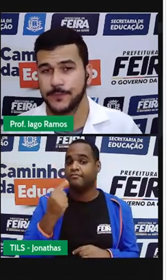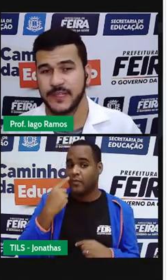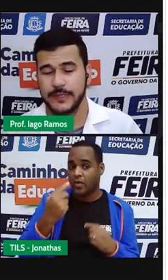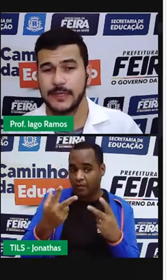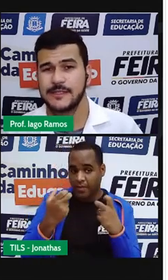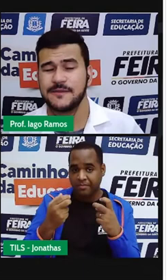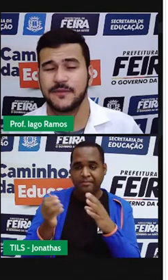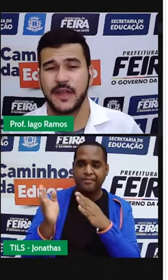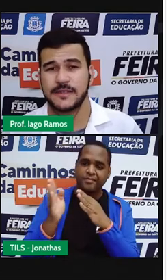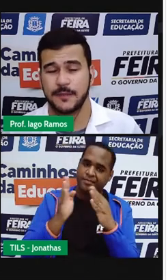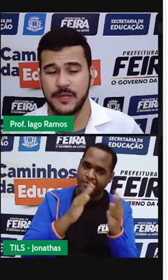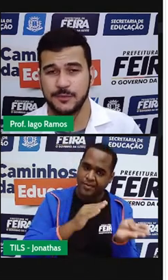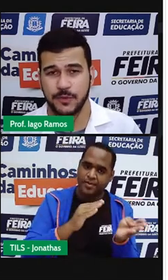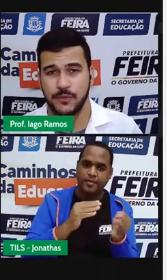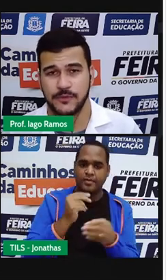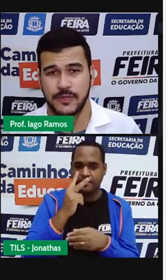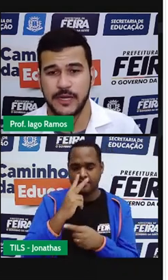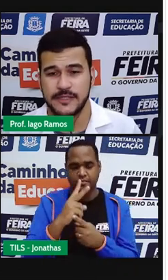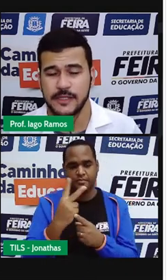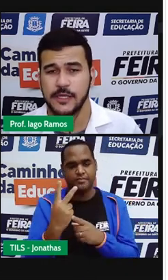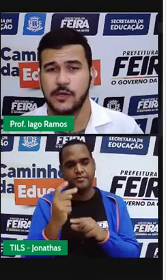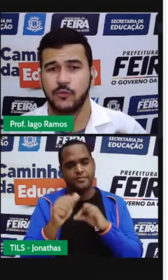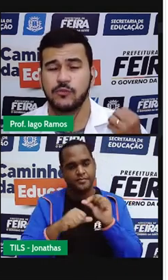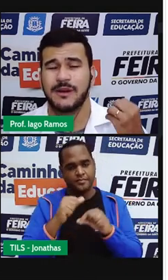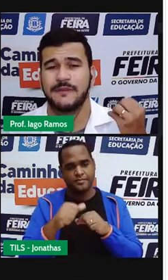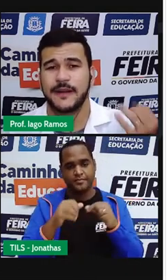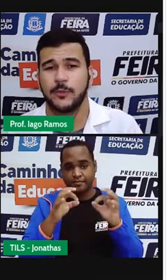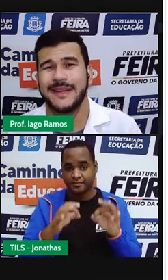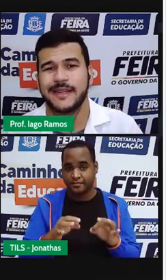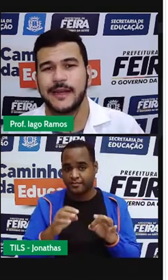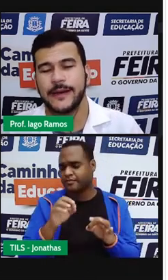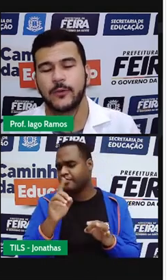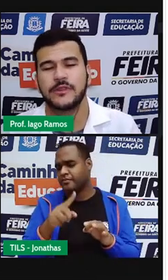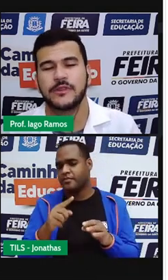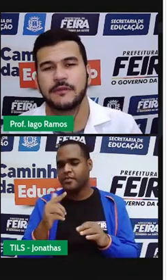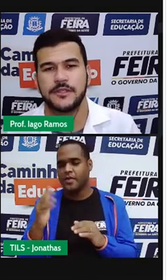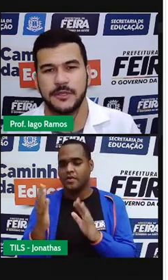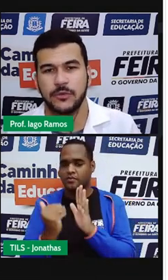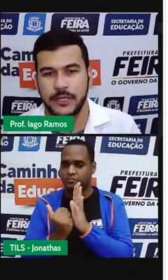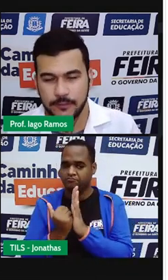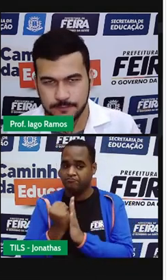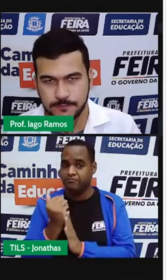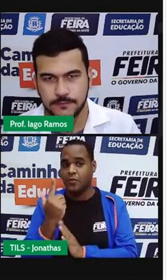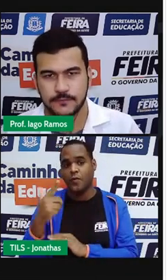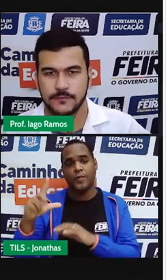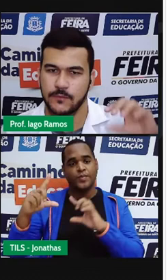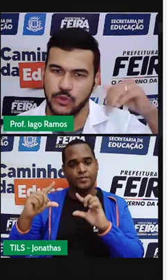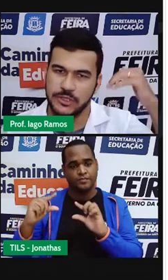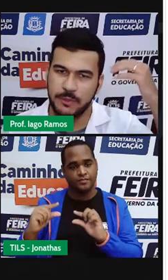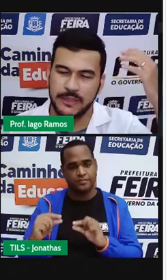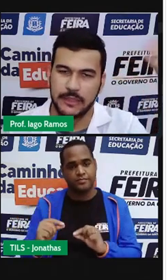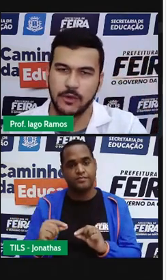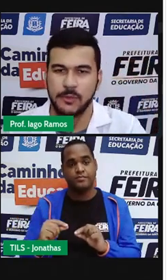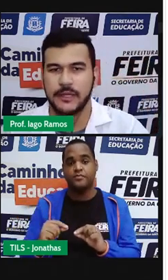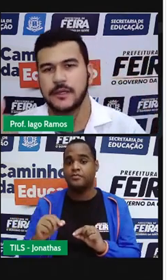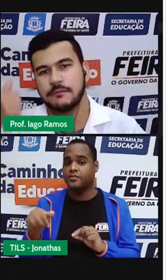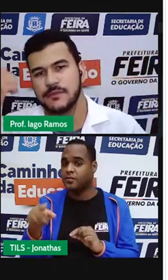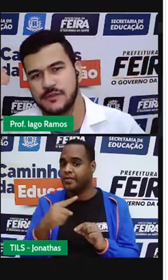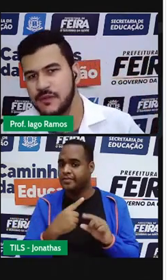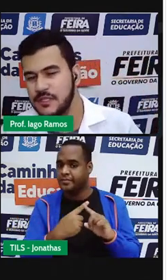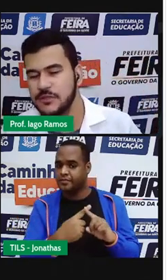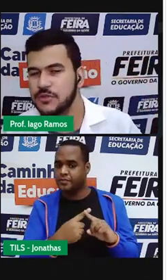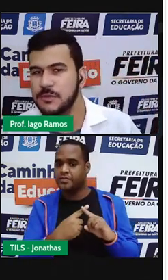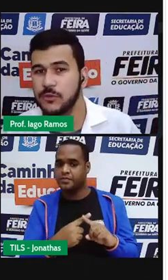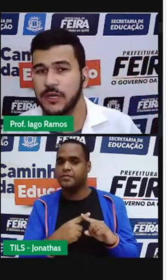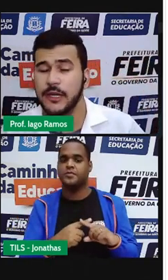ver que nas inversamente proporcionais, uma vai aumentar e a outra vai diminuir. Multiplicando aumenta,